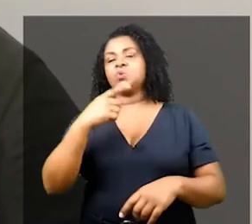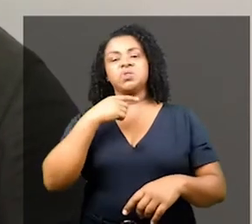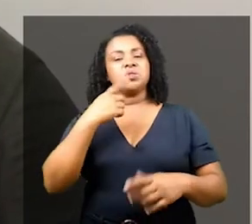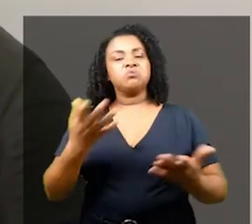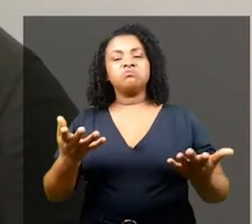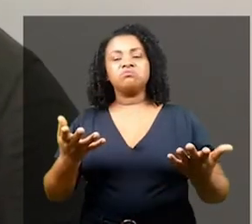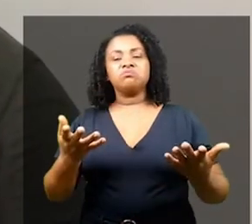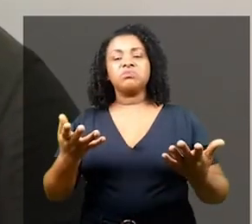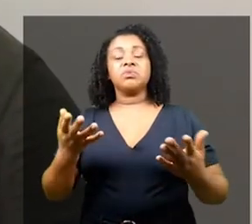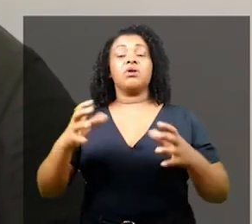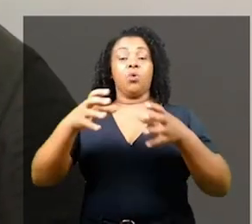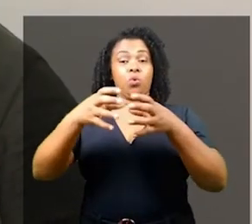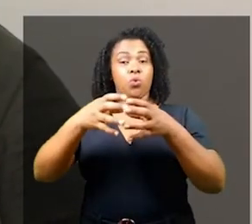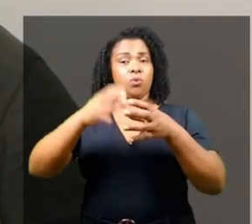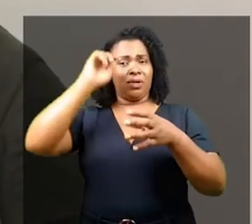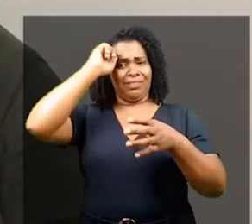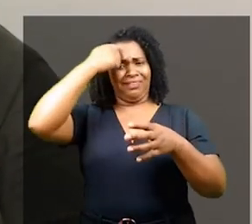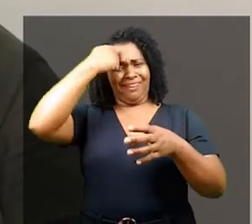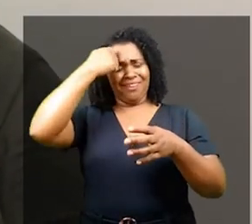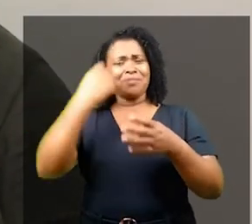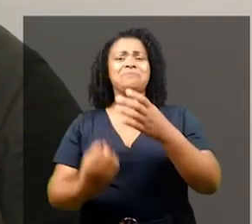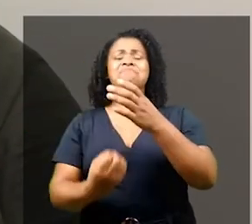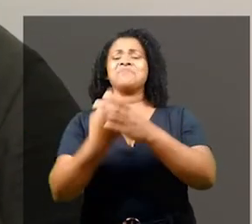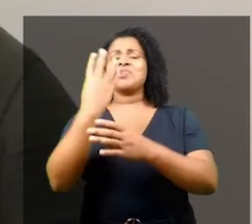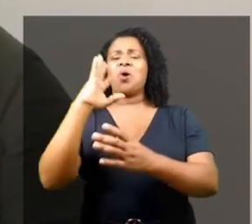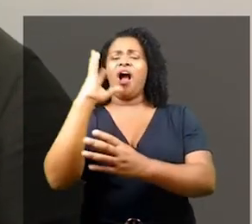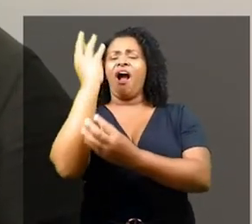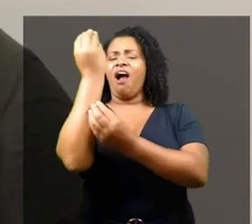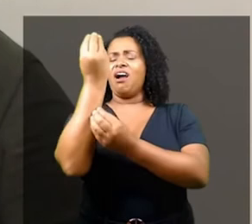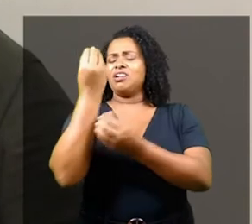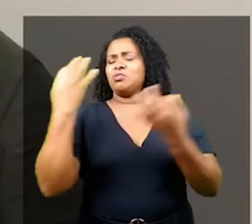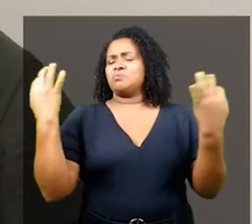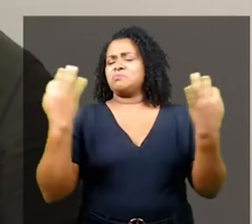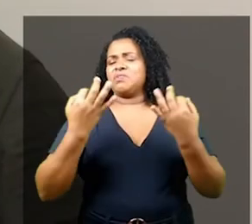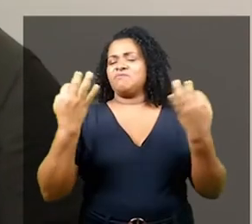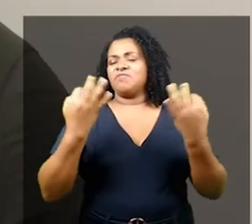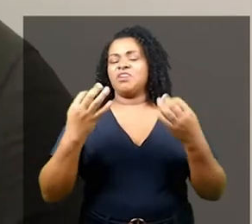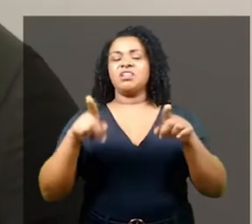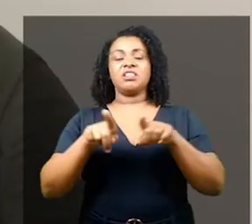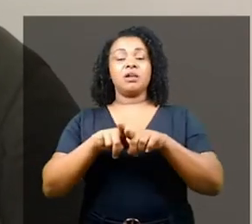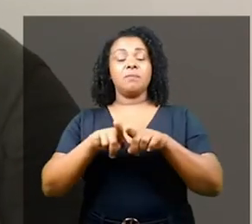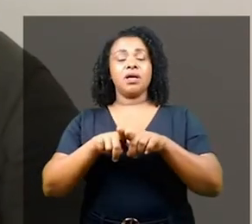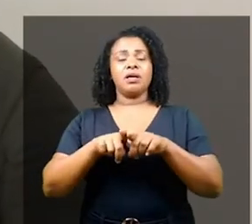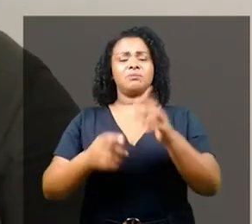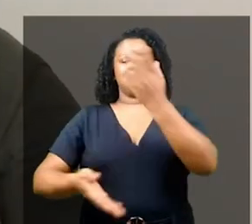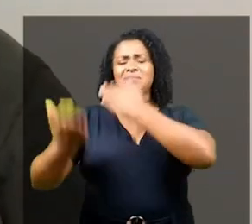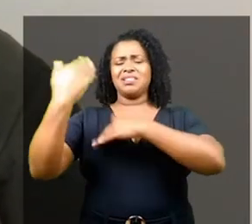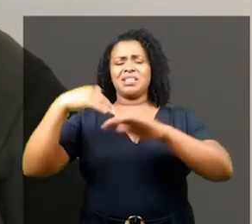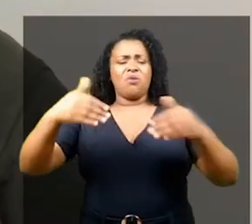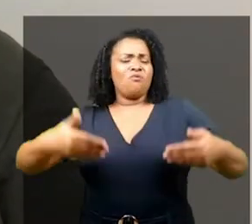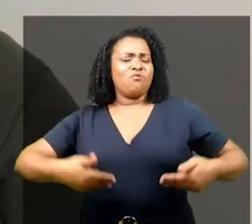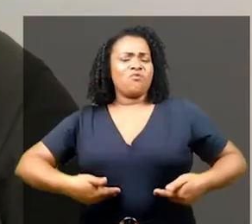cultura do ocidente. É inacreditável que da nossa fome nós criamos uma refinada culinária